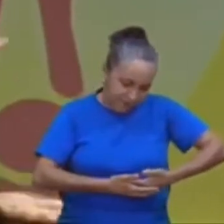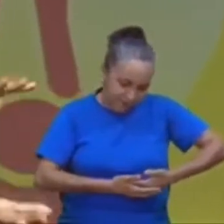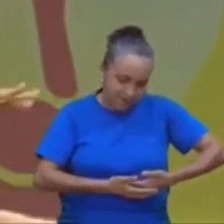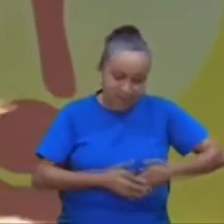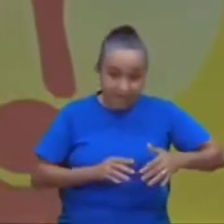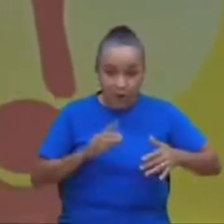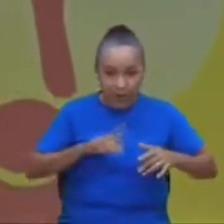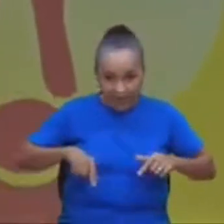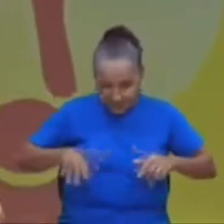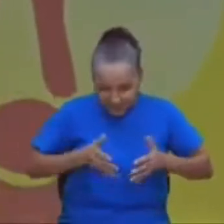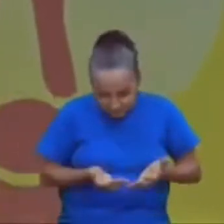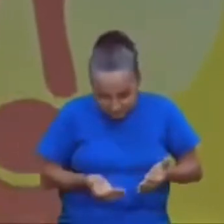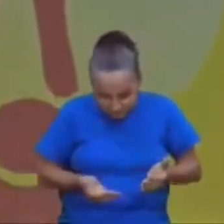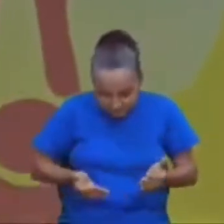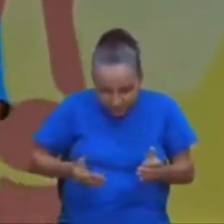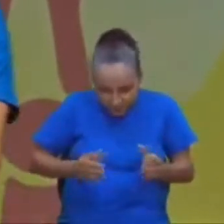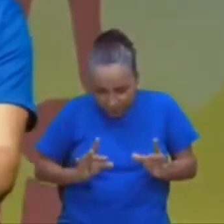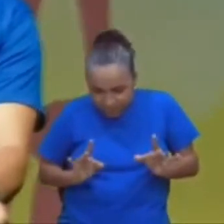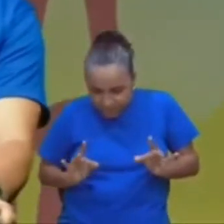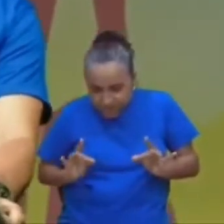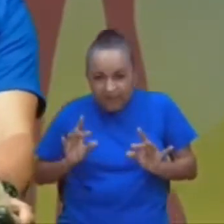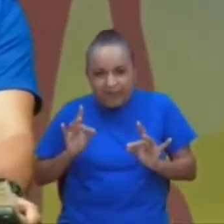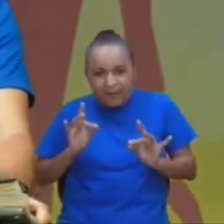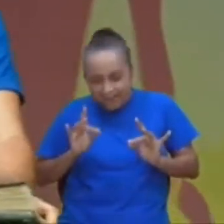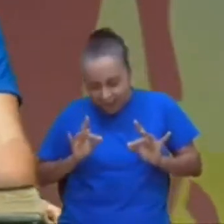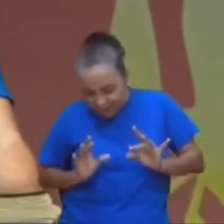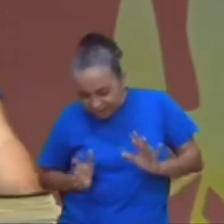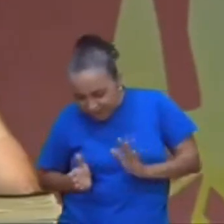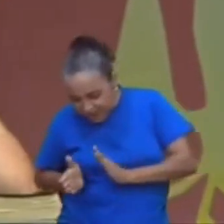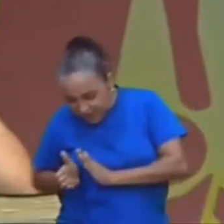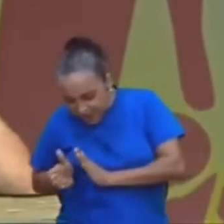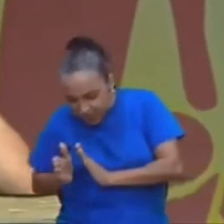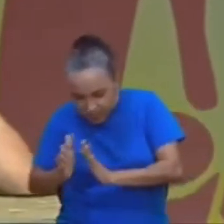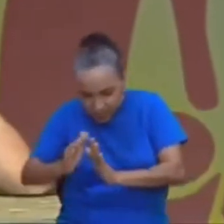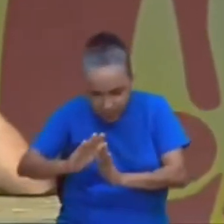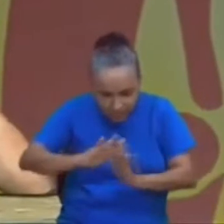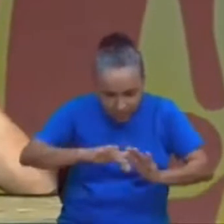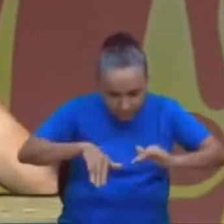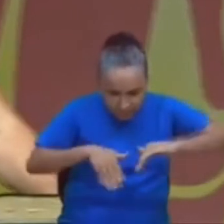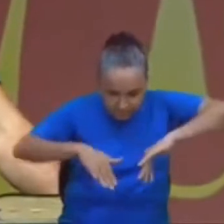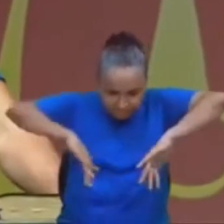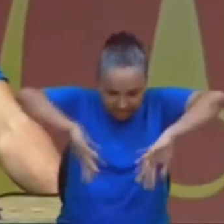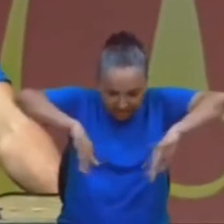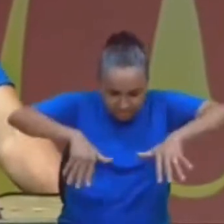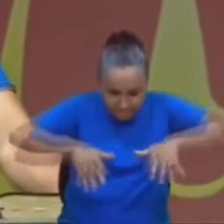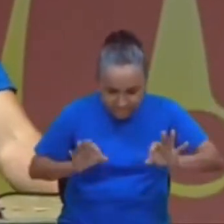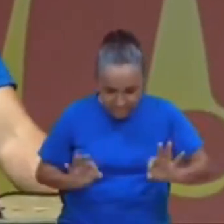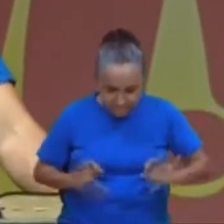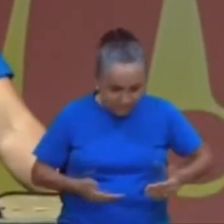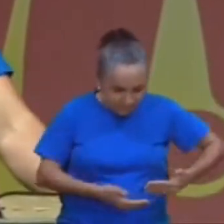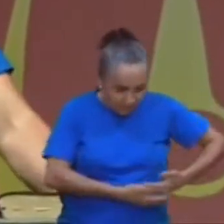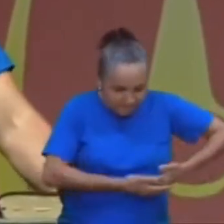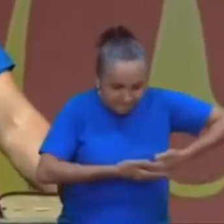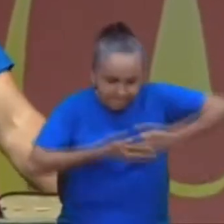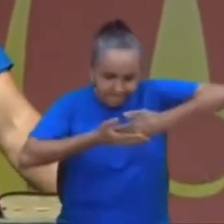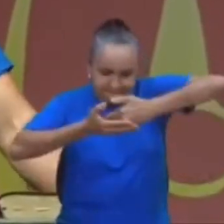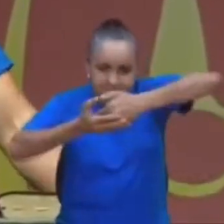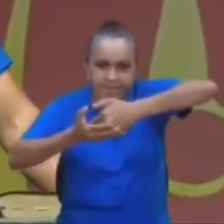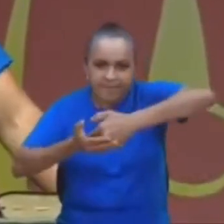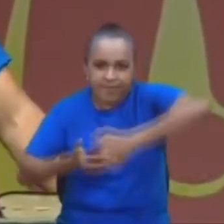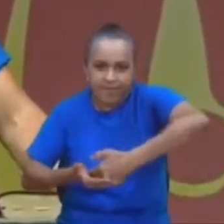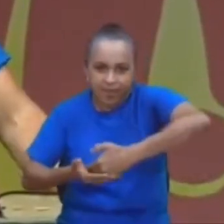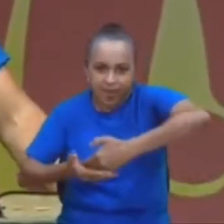ela ficar boiando, e, vou jogar aqui, vou botar no rio, né, porque eu sei, que a,